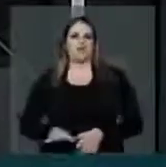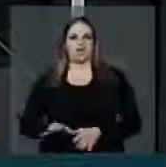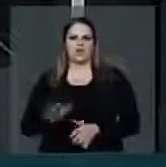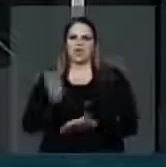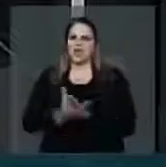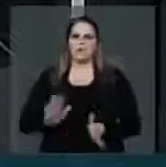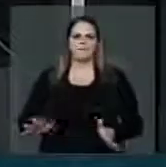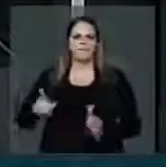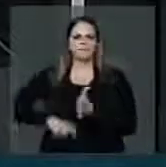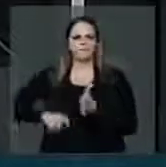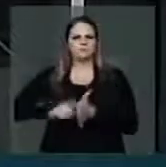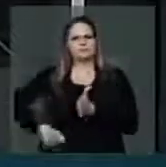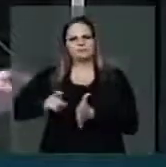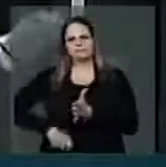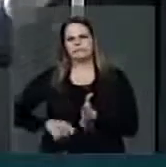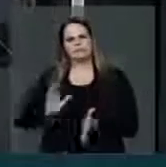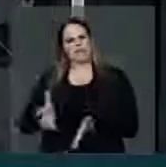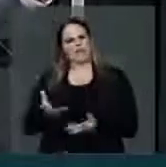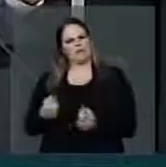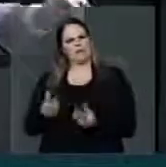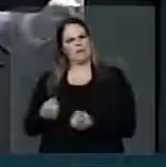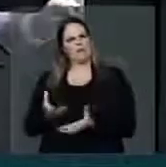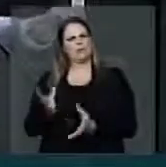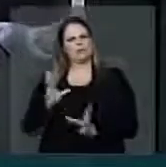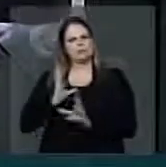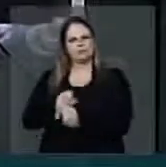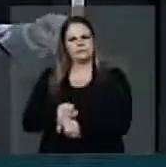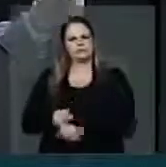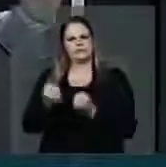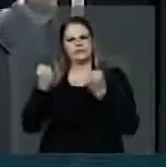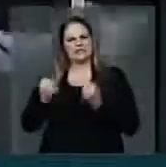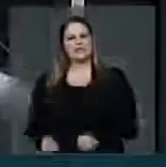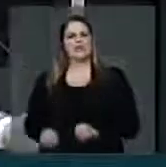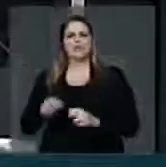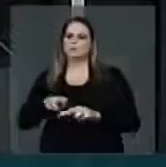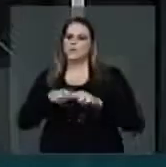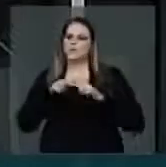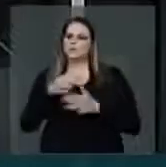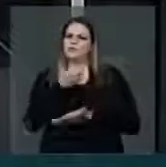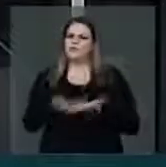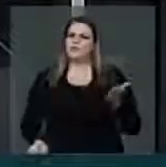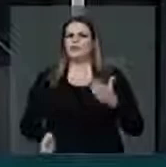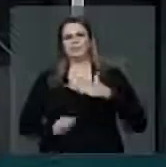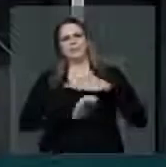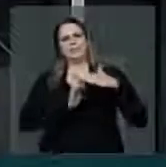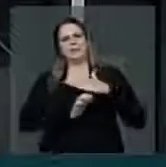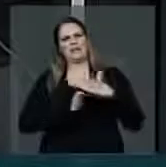trabalhista, um custo Brasil, que vem comprometendo a competitividade das empresas.